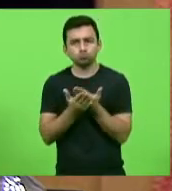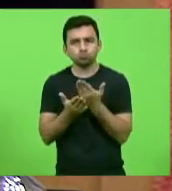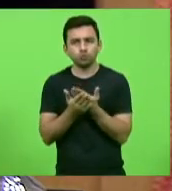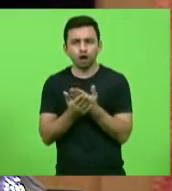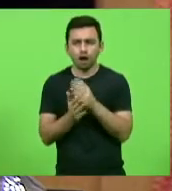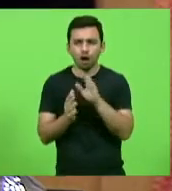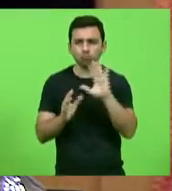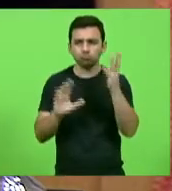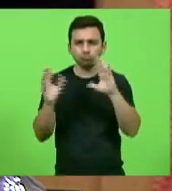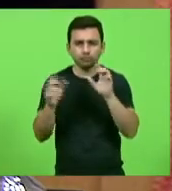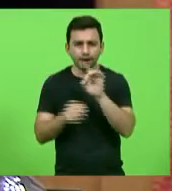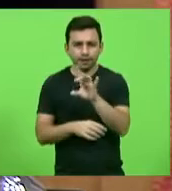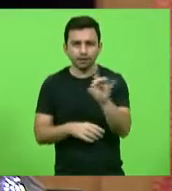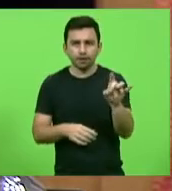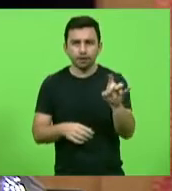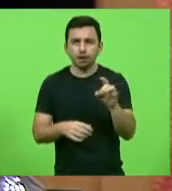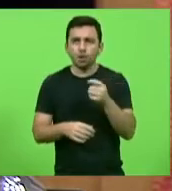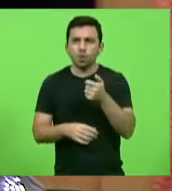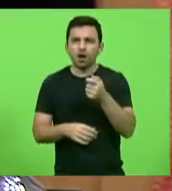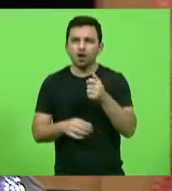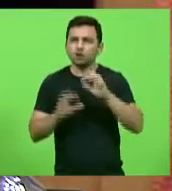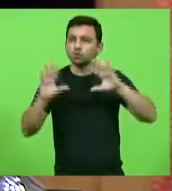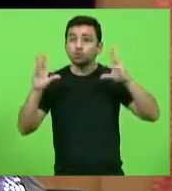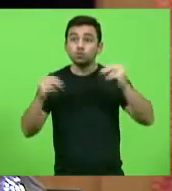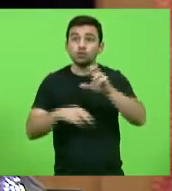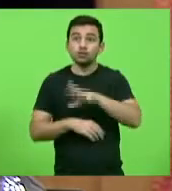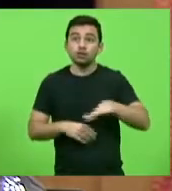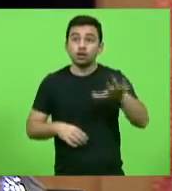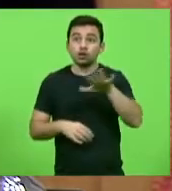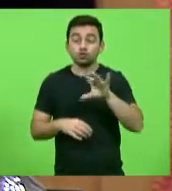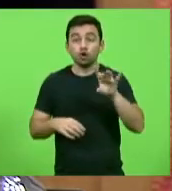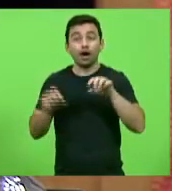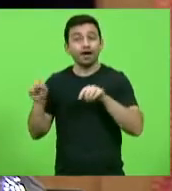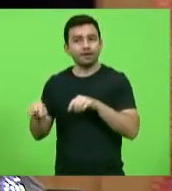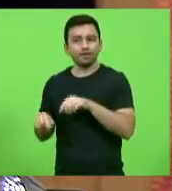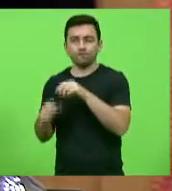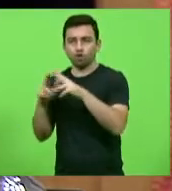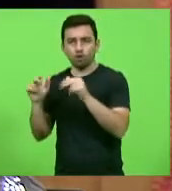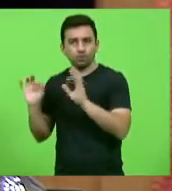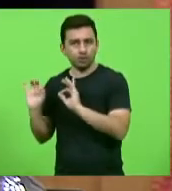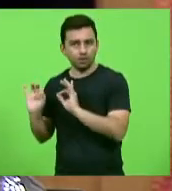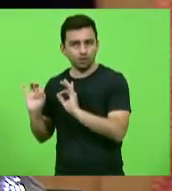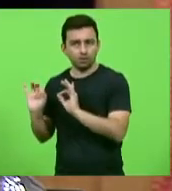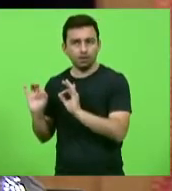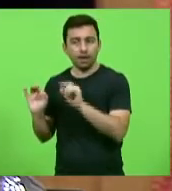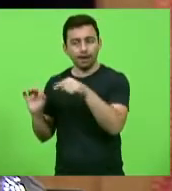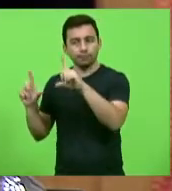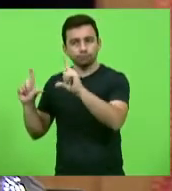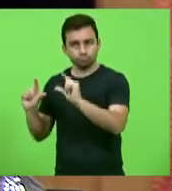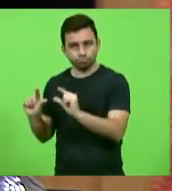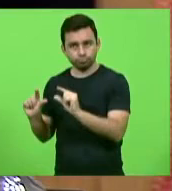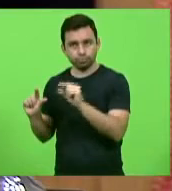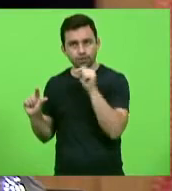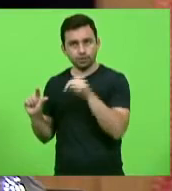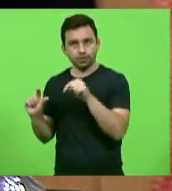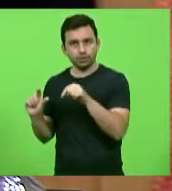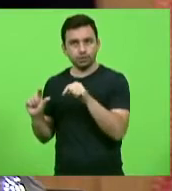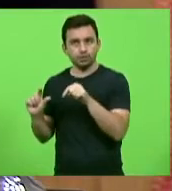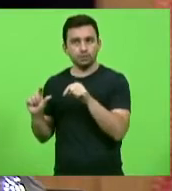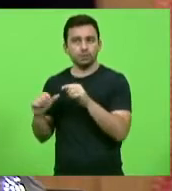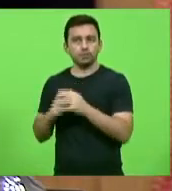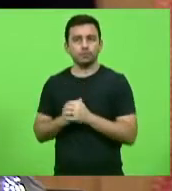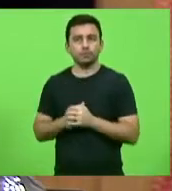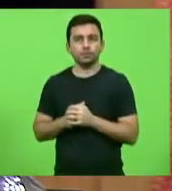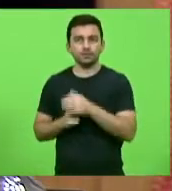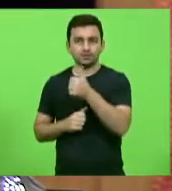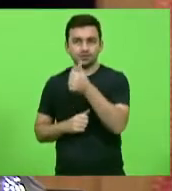casos, quase todas as regiões, exceto a Grande Florianópolis, que teve uma redução, deputado Al,